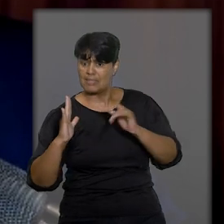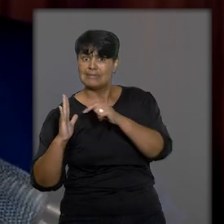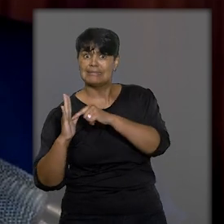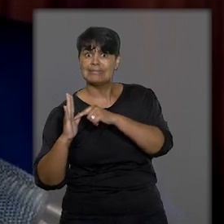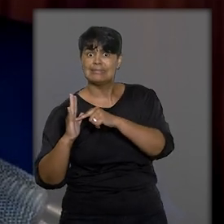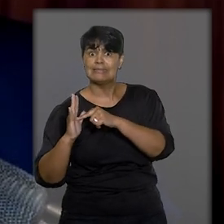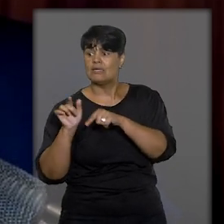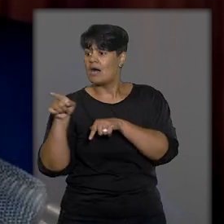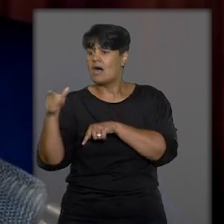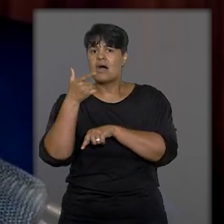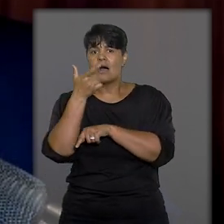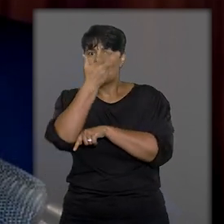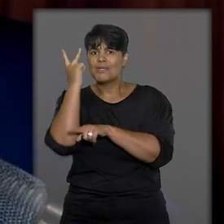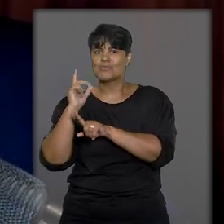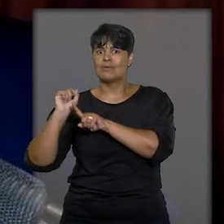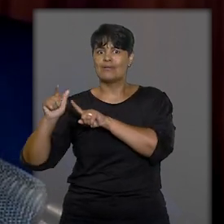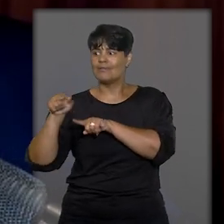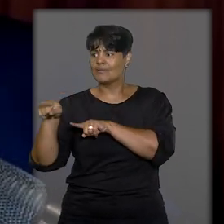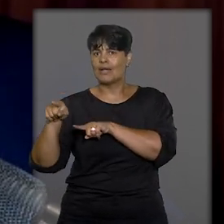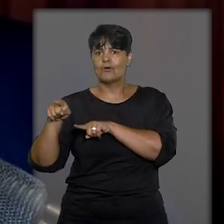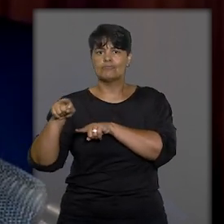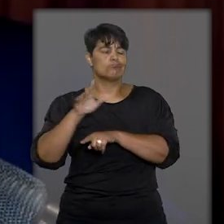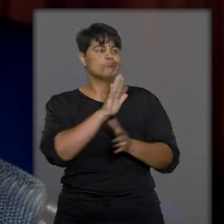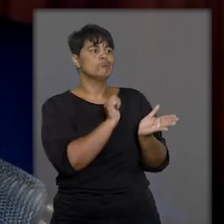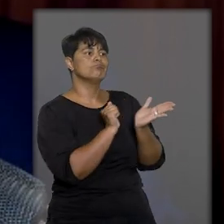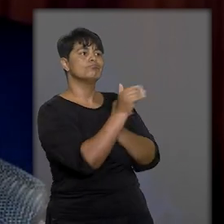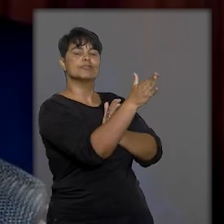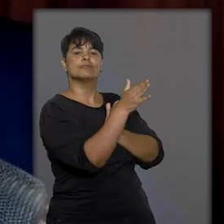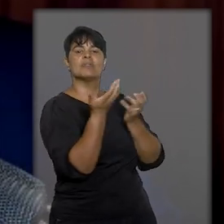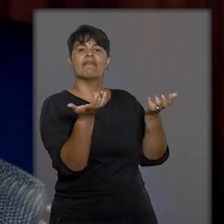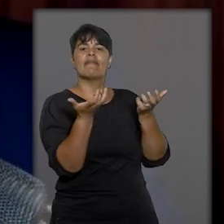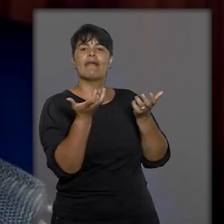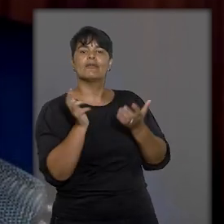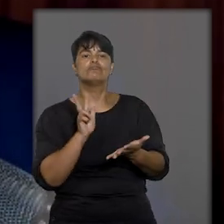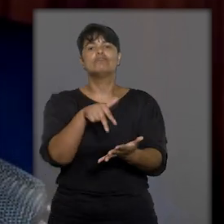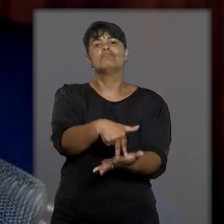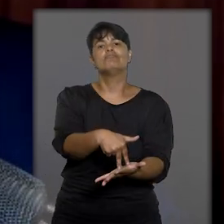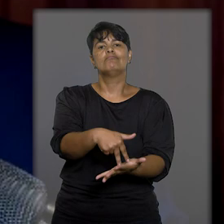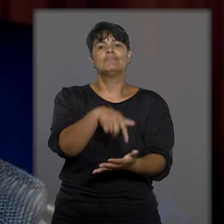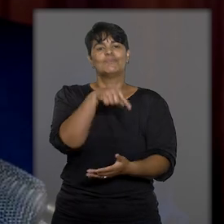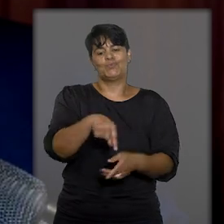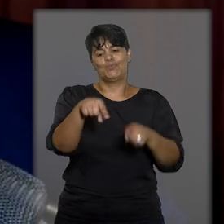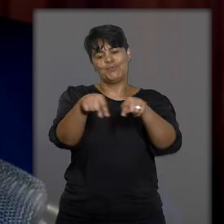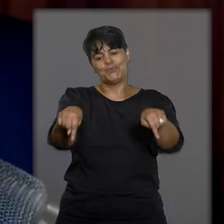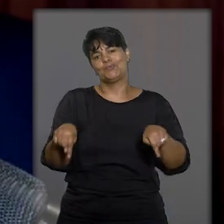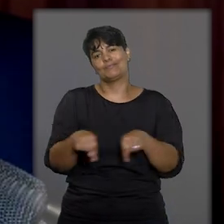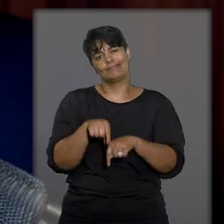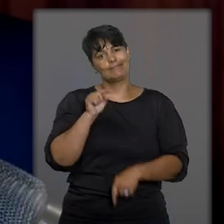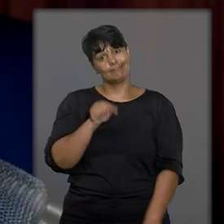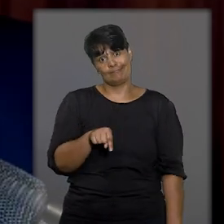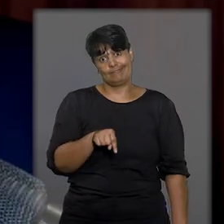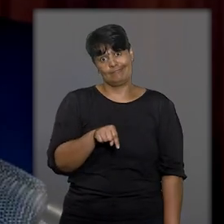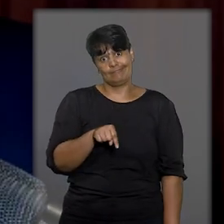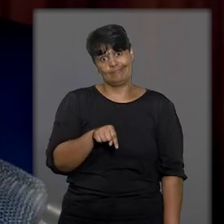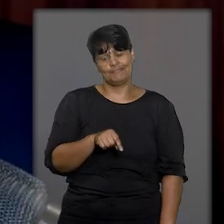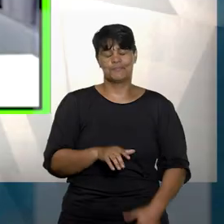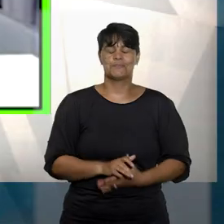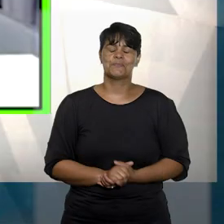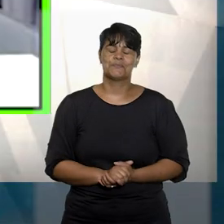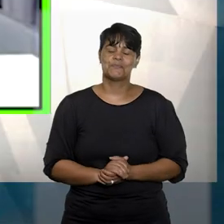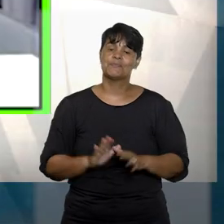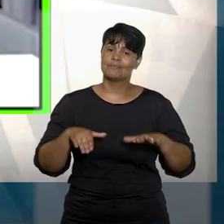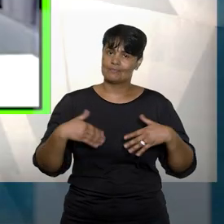pode ser que o locador tenha o interesse em despejá-lo para assumir a atividade comercial que se foi constituída naquele local.